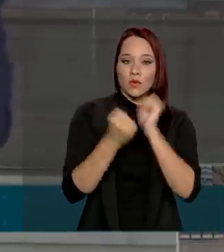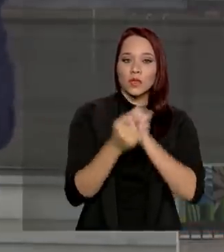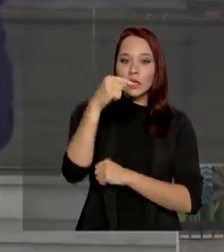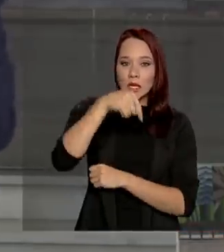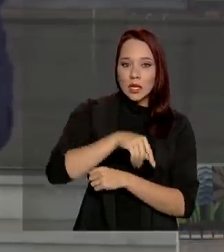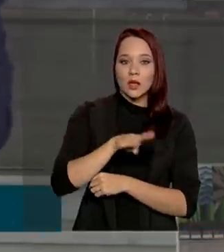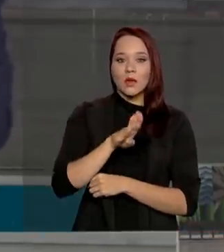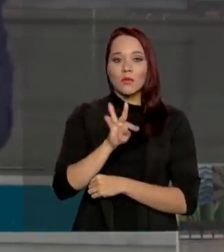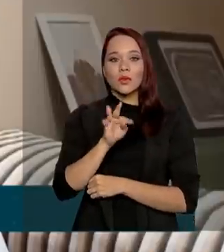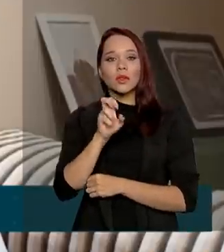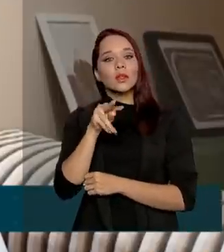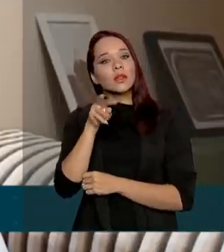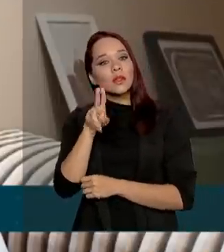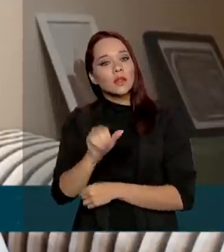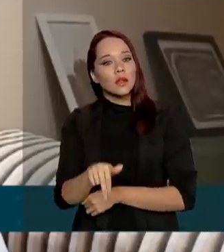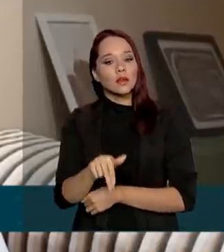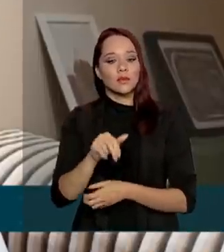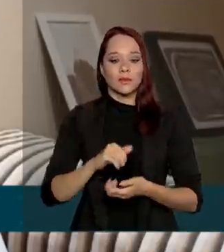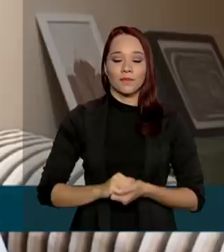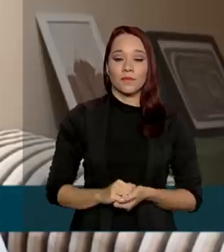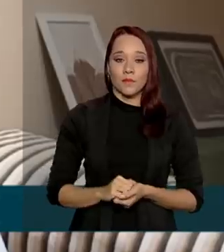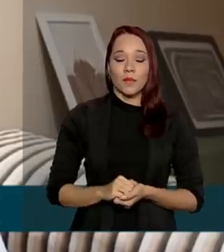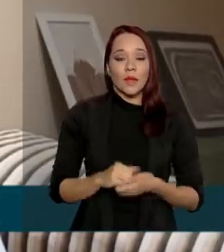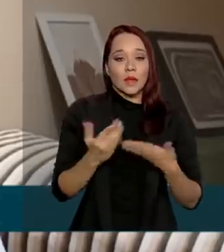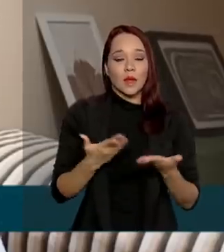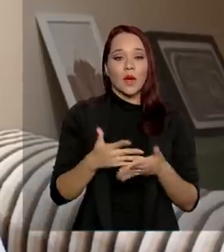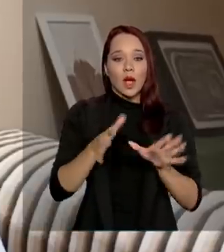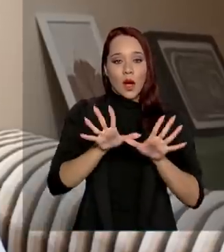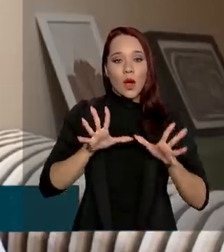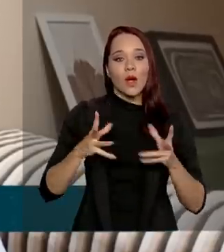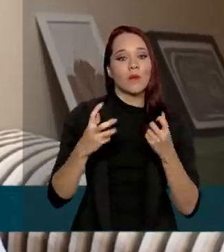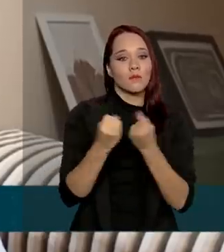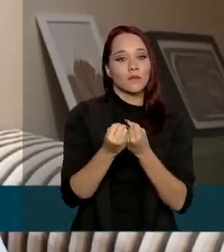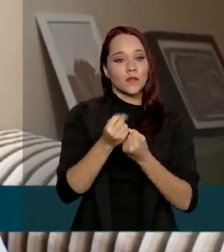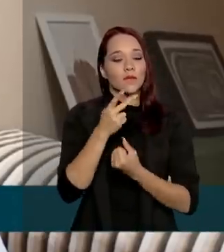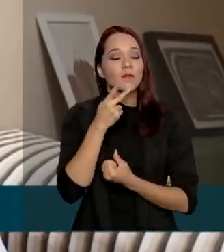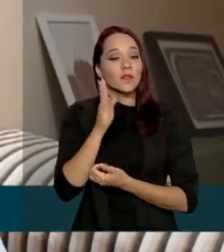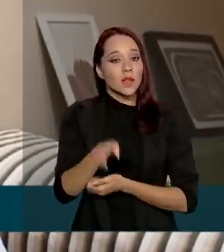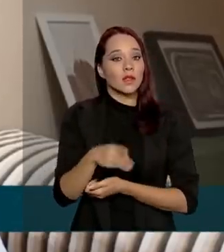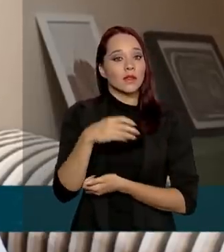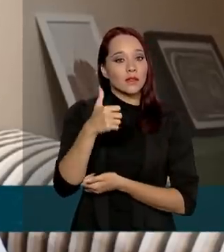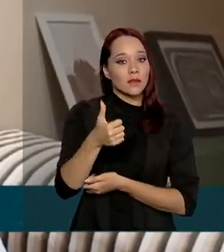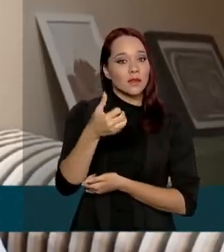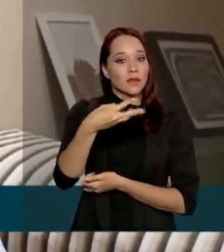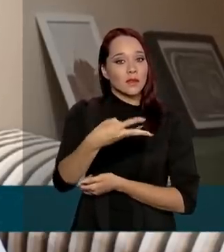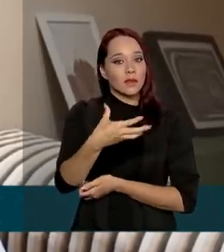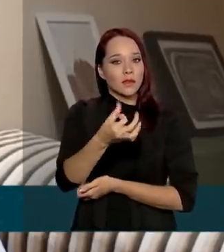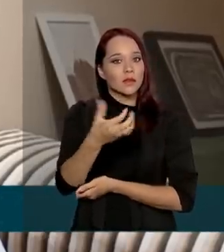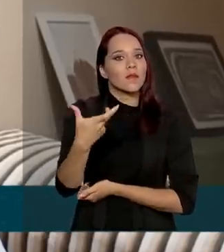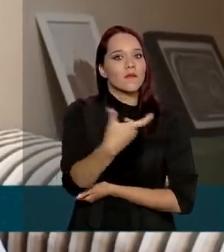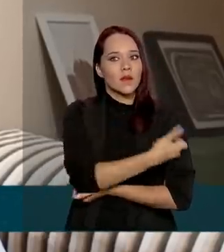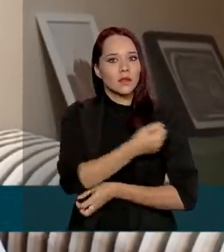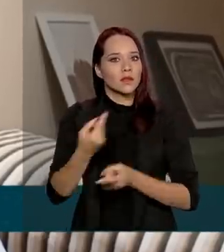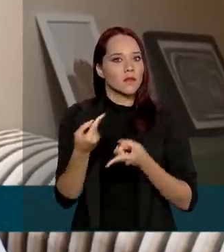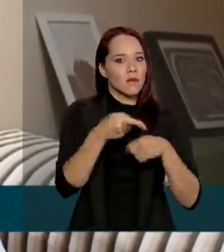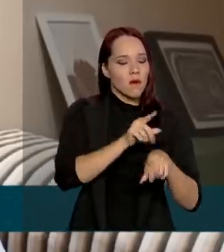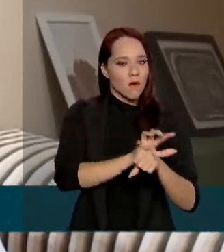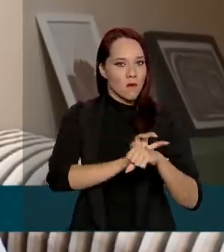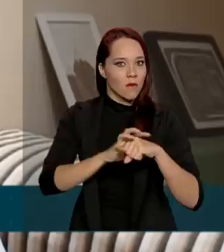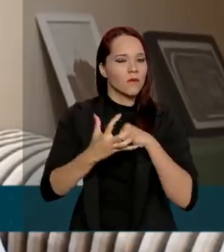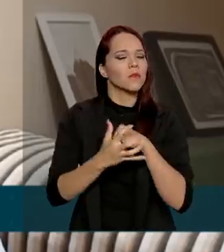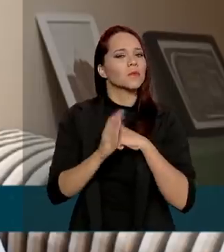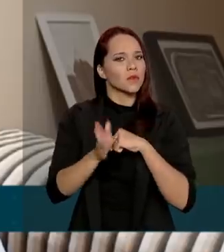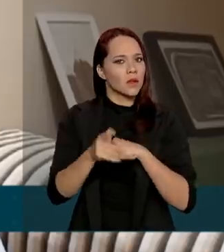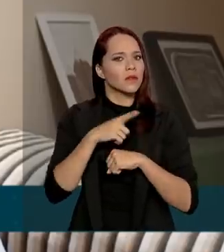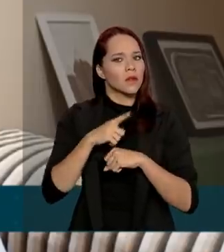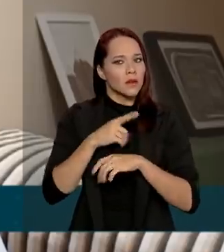Butantan em grande escala. De acordo com a Organização Mundial da Saúde, existem 136 vacinas contra o novo coronavírus